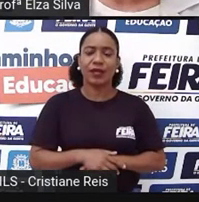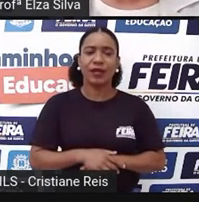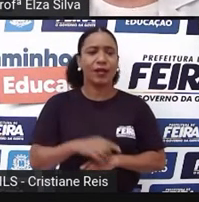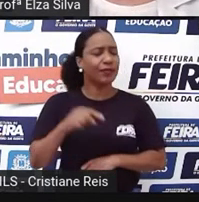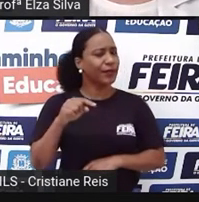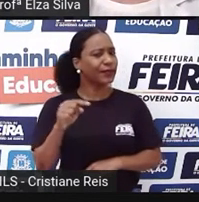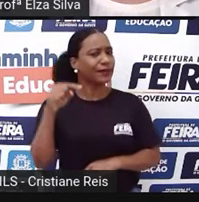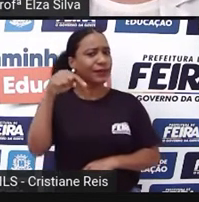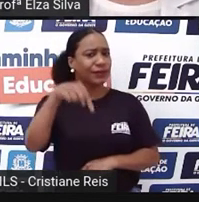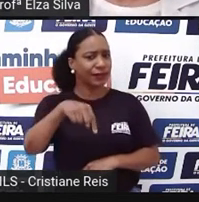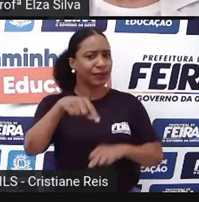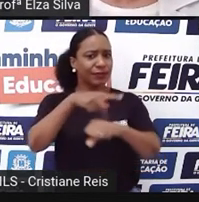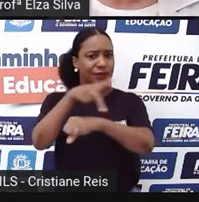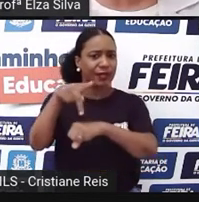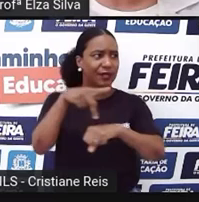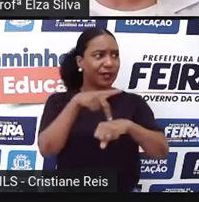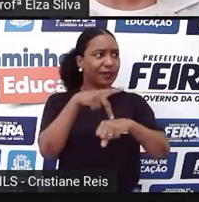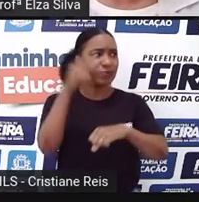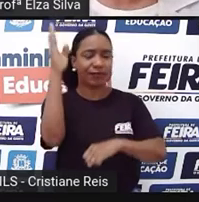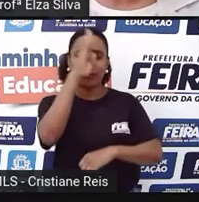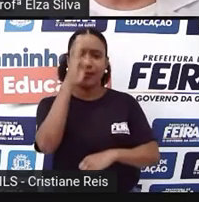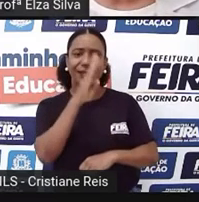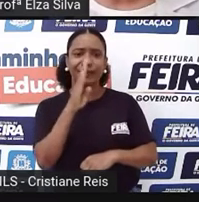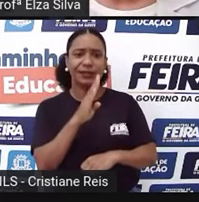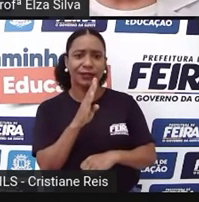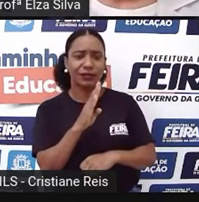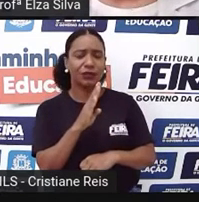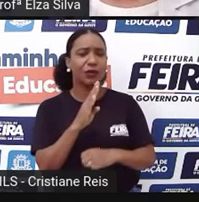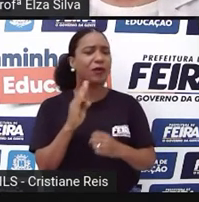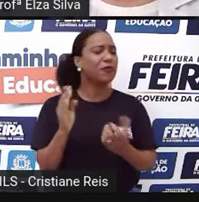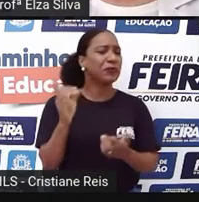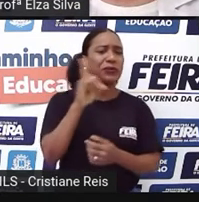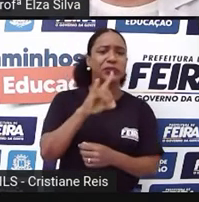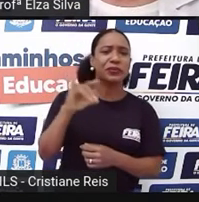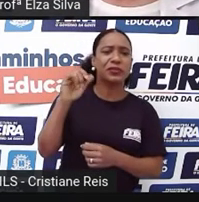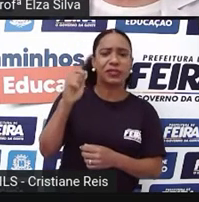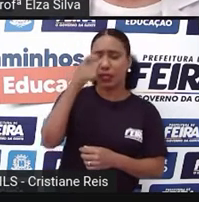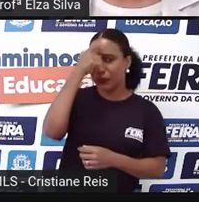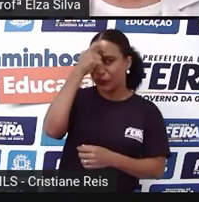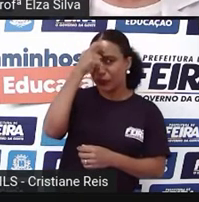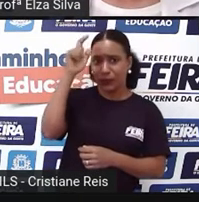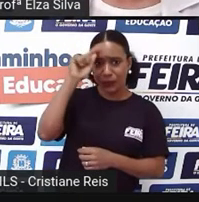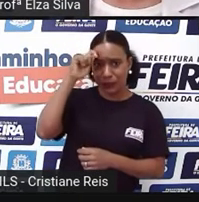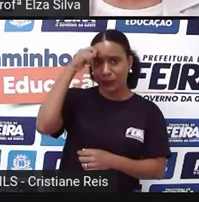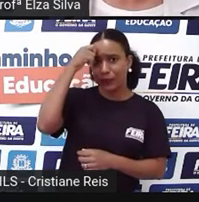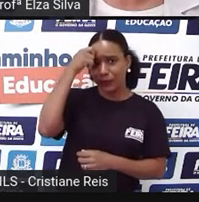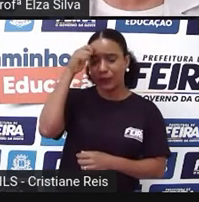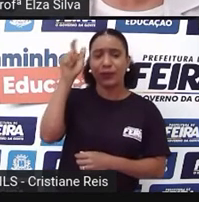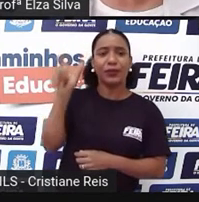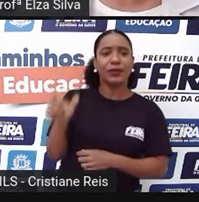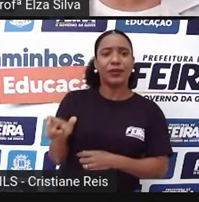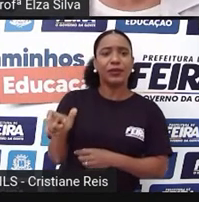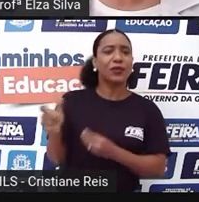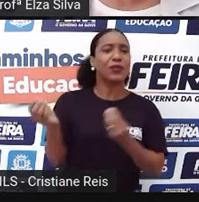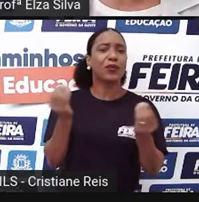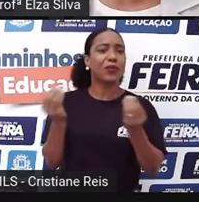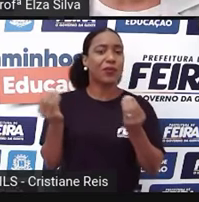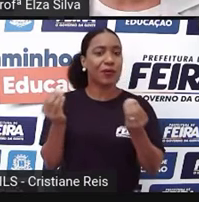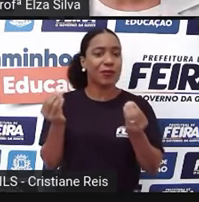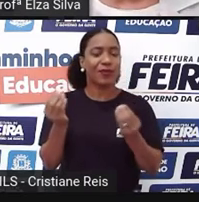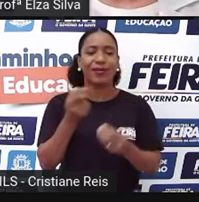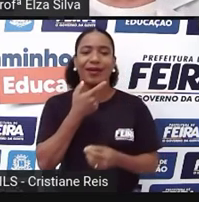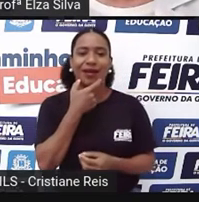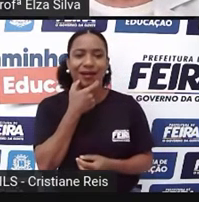como é que a gente vive esse momento? Vamos ver aqui como é que a gente chama o dia da consciência negra em inglês?